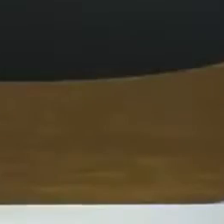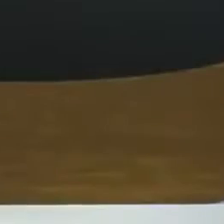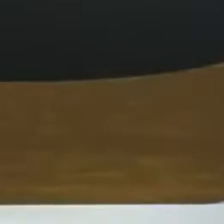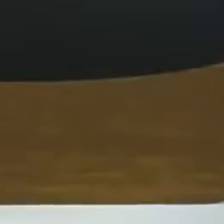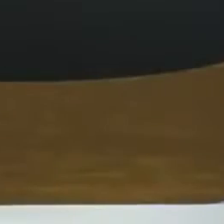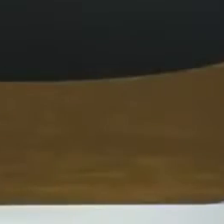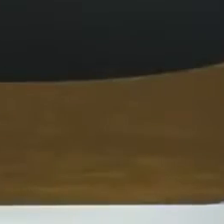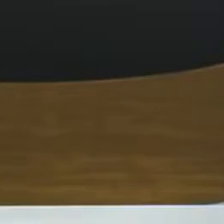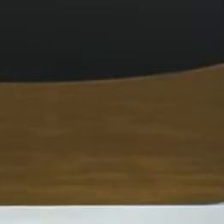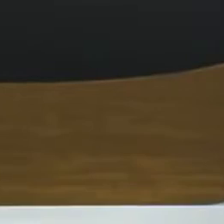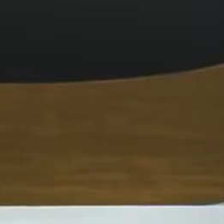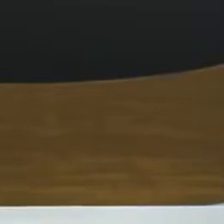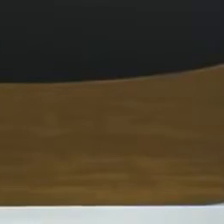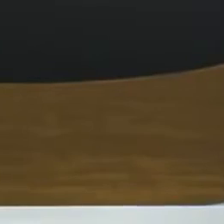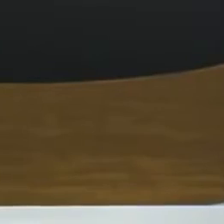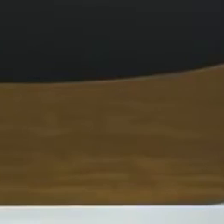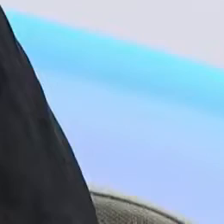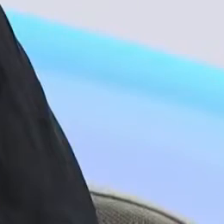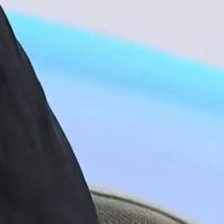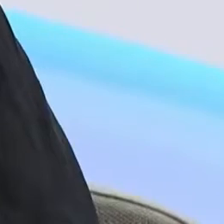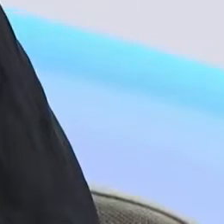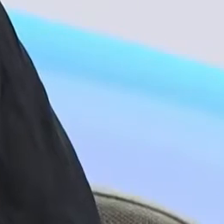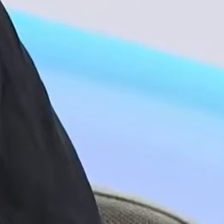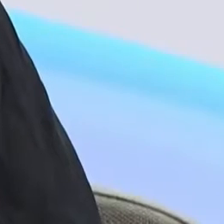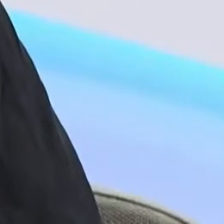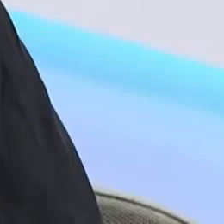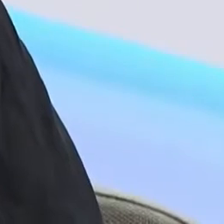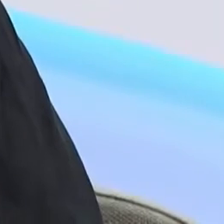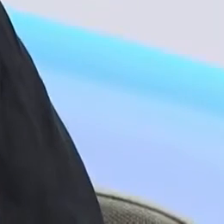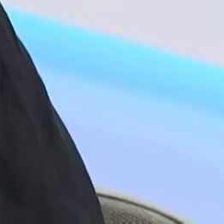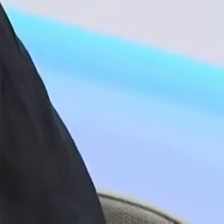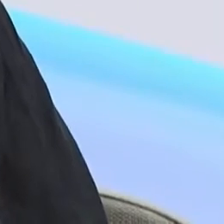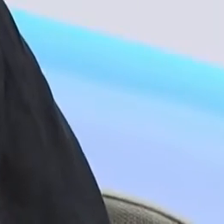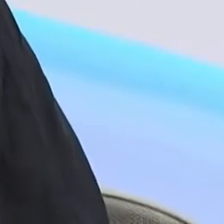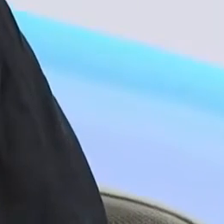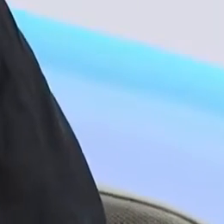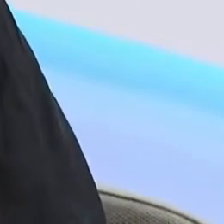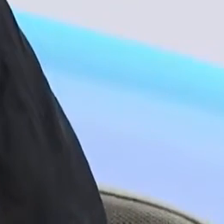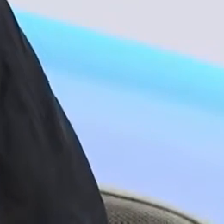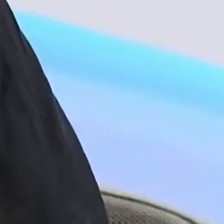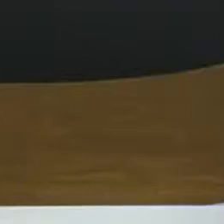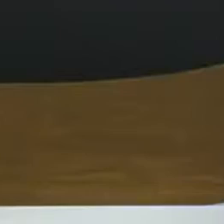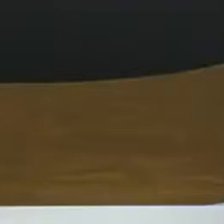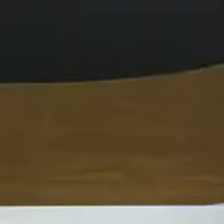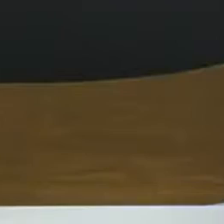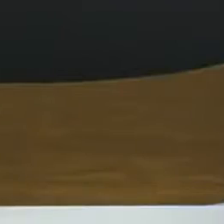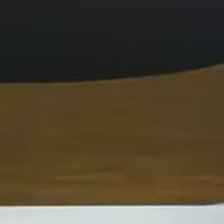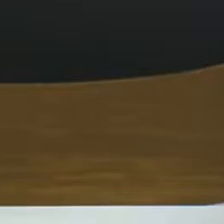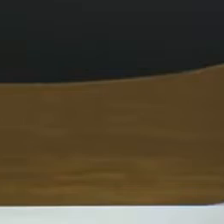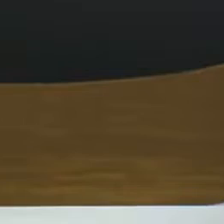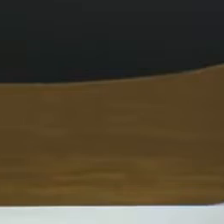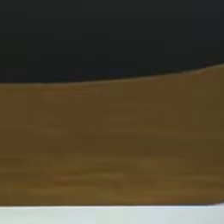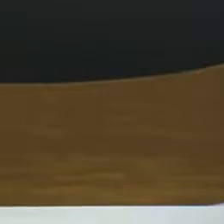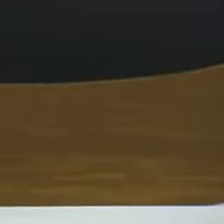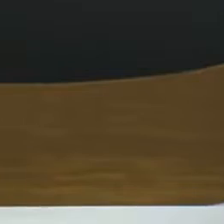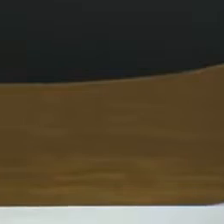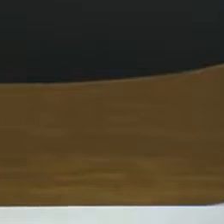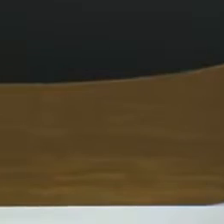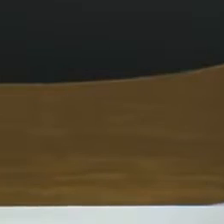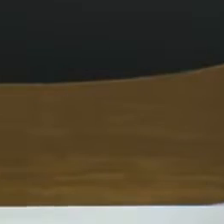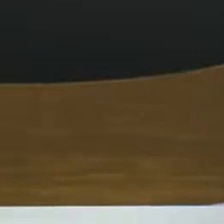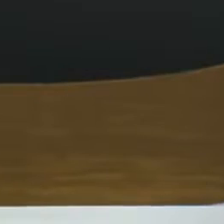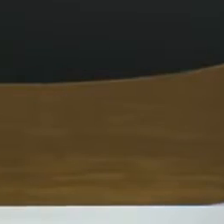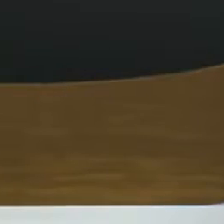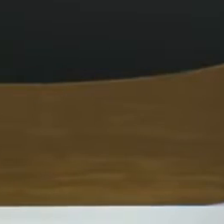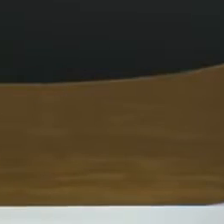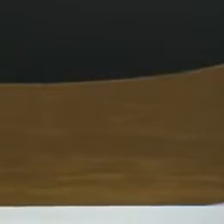Estamos de volta com o Roda Viva com a Zezé Mota, que já é um dos assuntos mais comentados do Twitter nessa noite. Quem vai fazer a pergunta agora